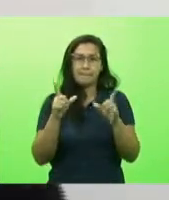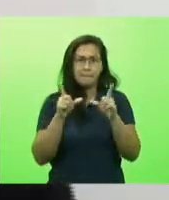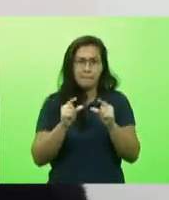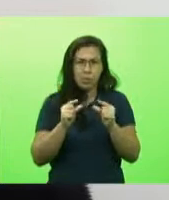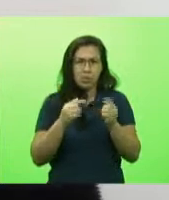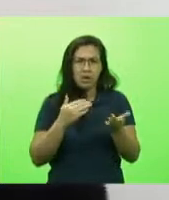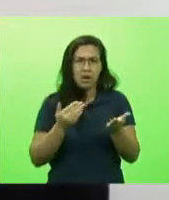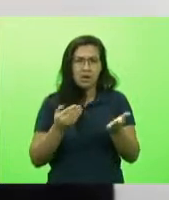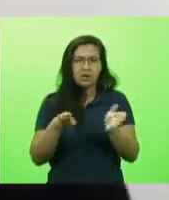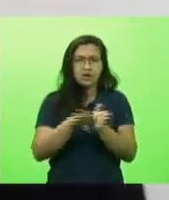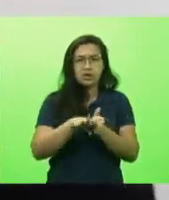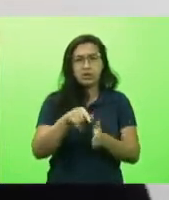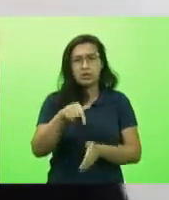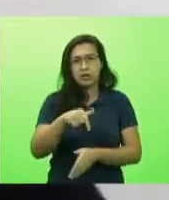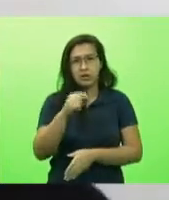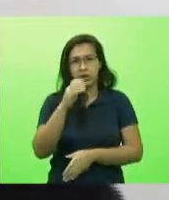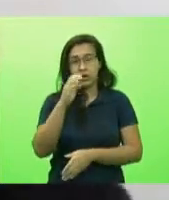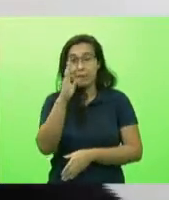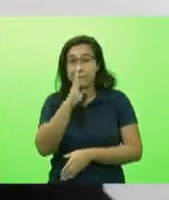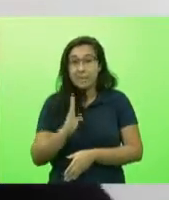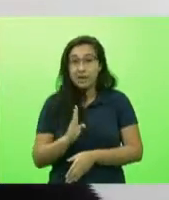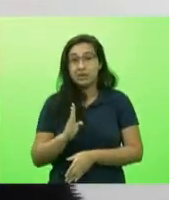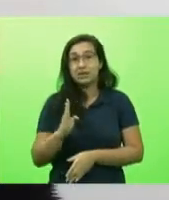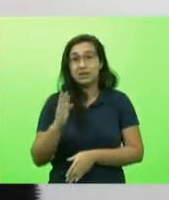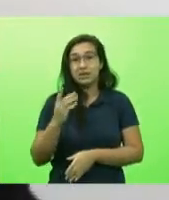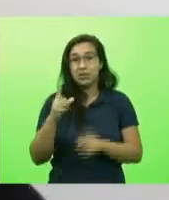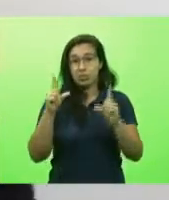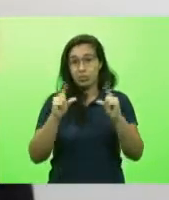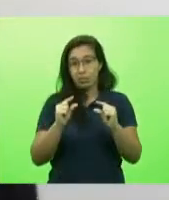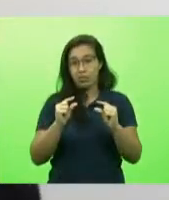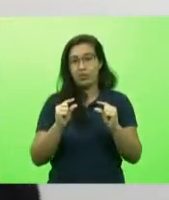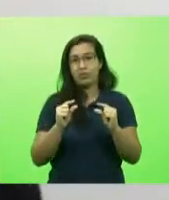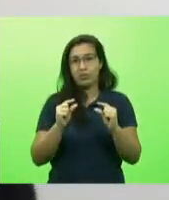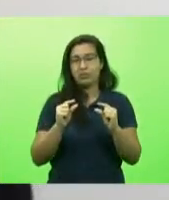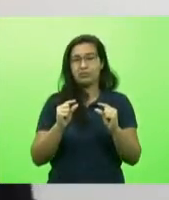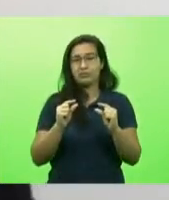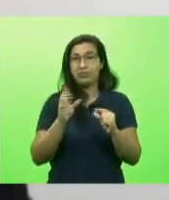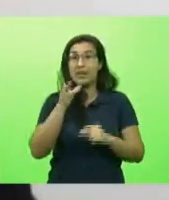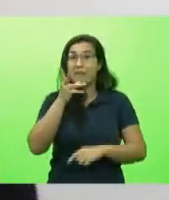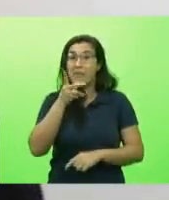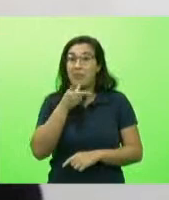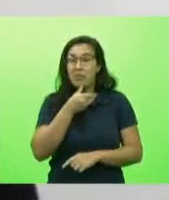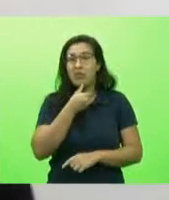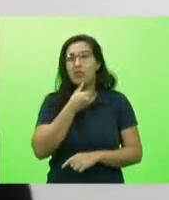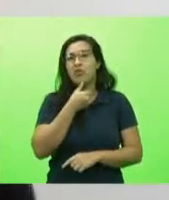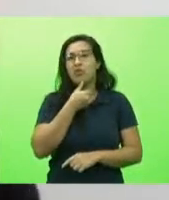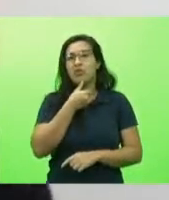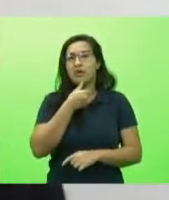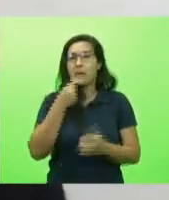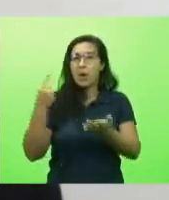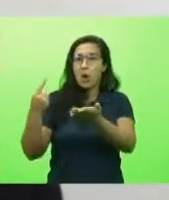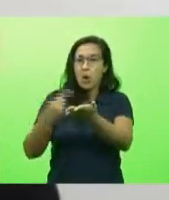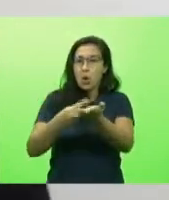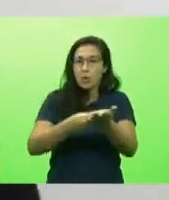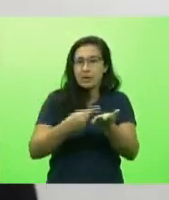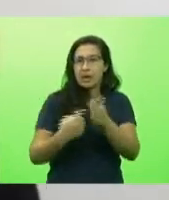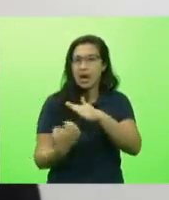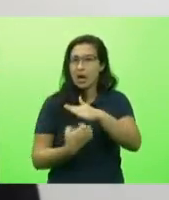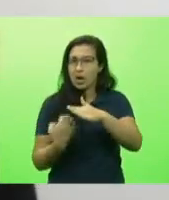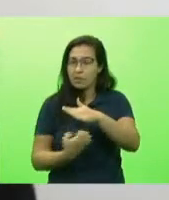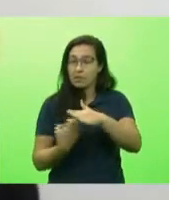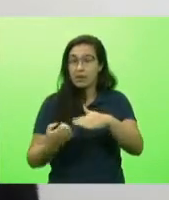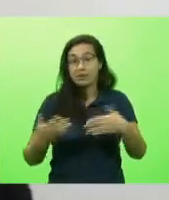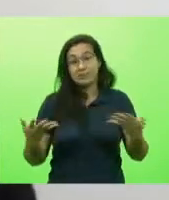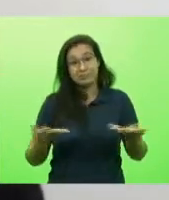o Brasil tem poucas vacinas demorou para fazer os convênios demorou para fechar com as empresas e agora